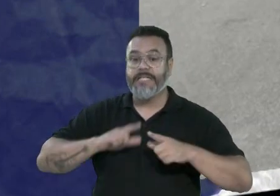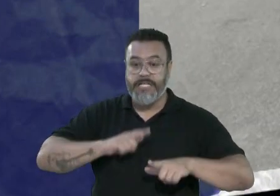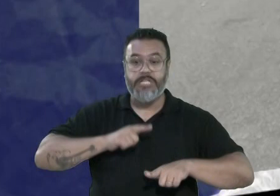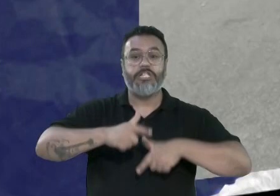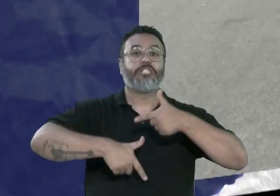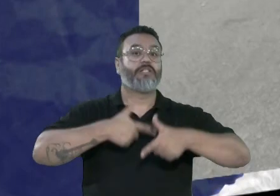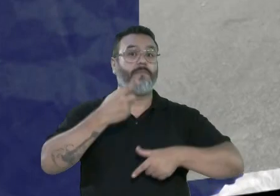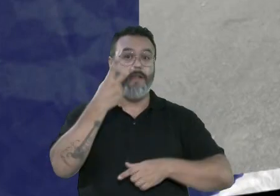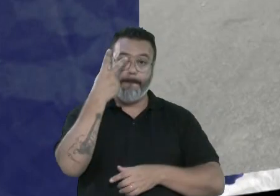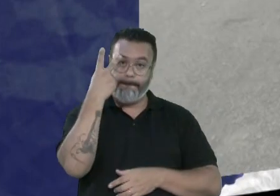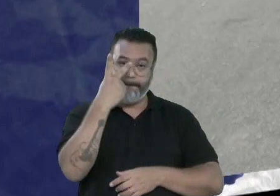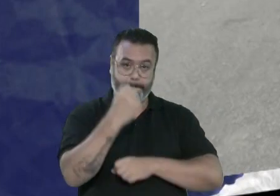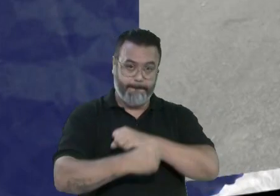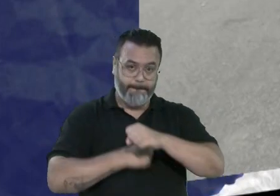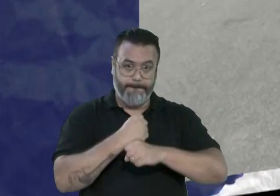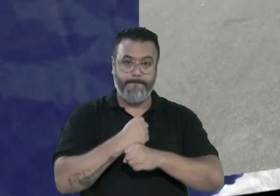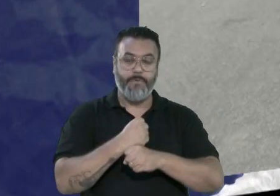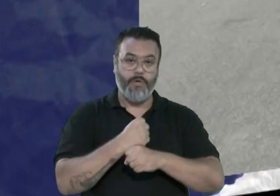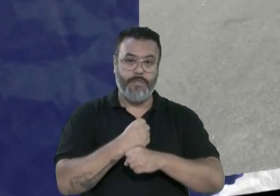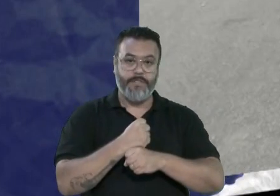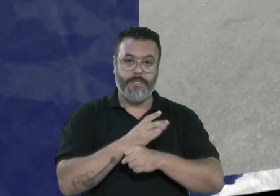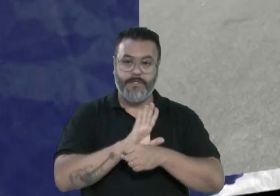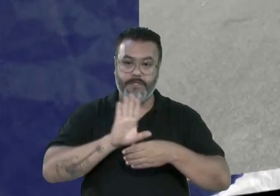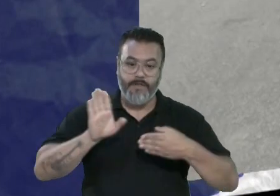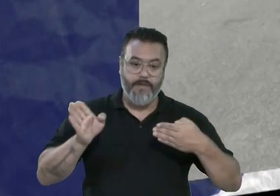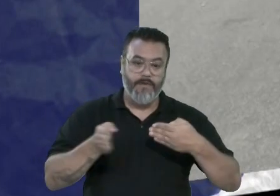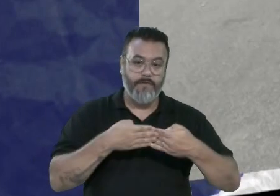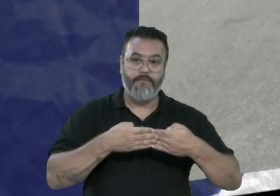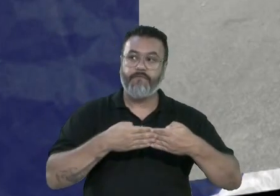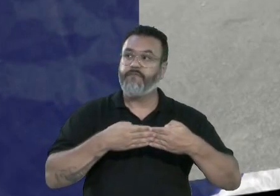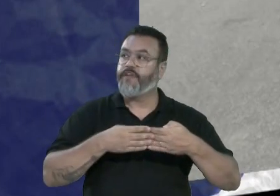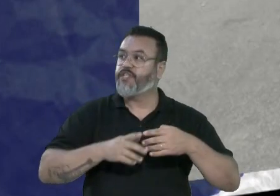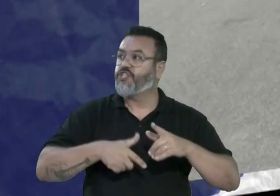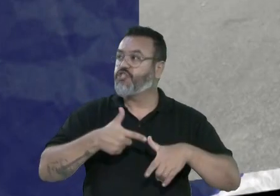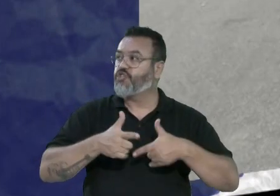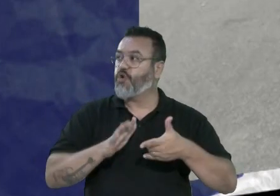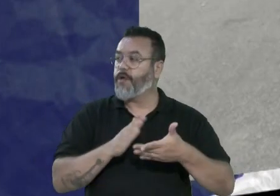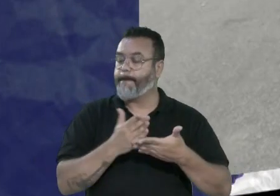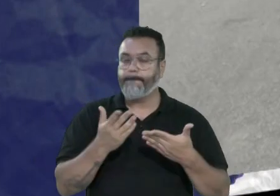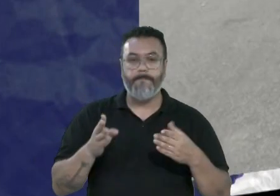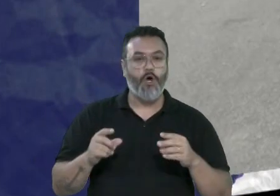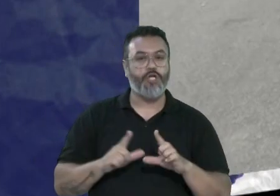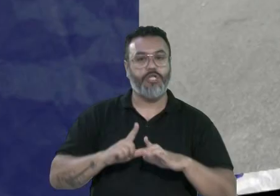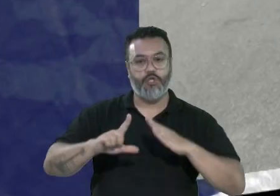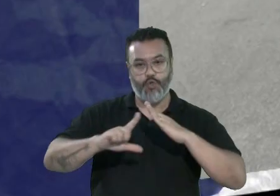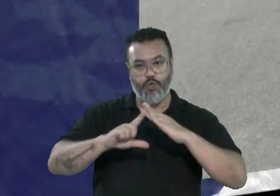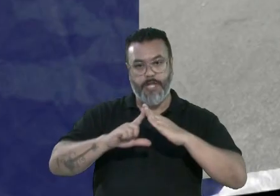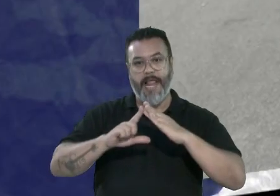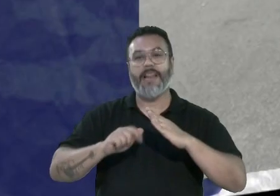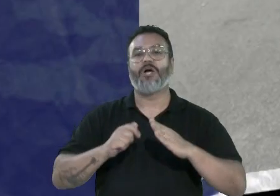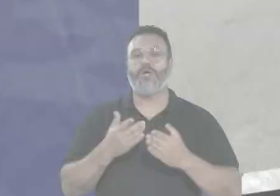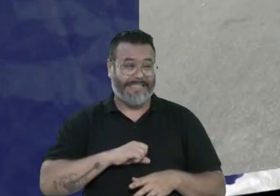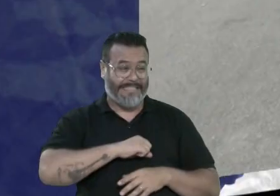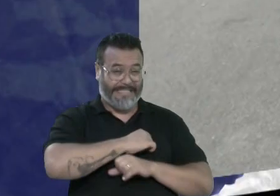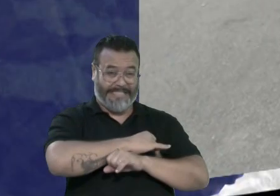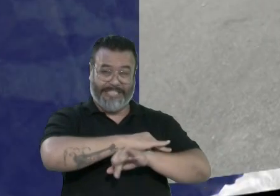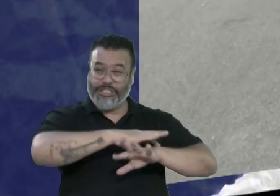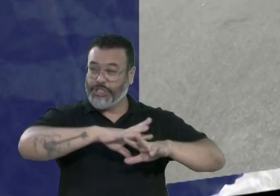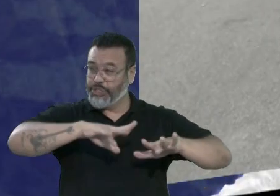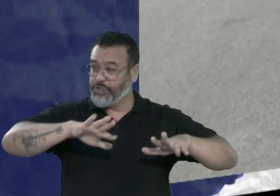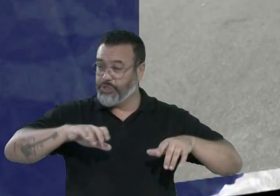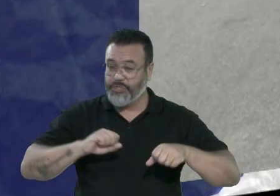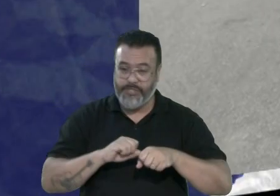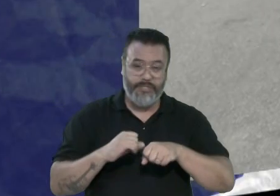necessidade, fez o fechamento das suas portas, tirou do comerciante a liberdade, a possibilidade de trabalhar. Então